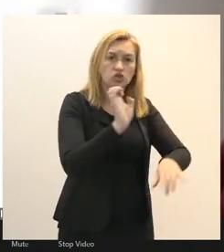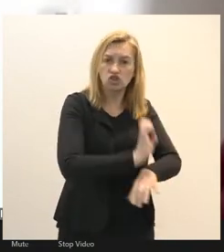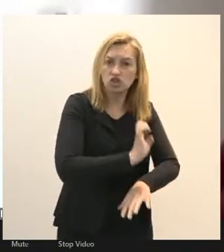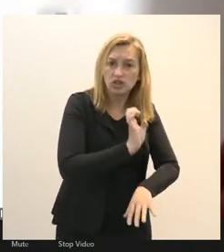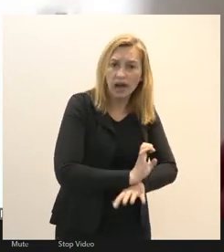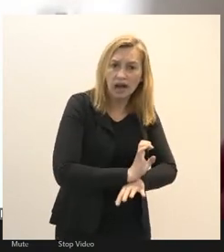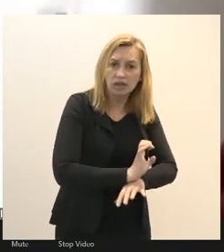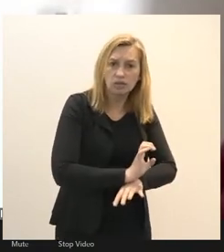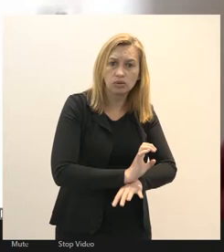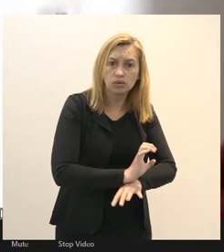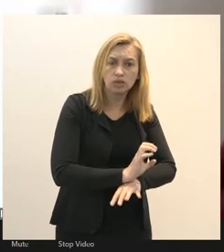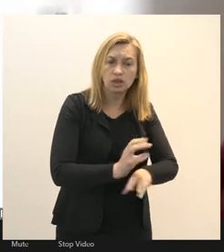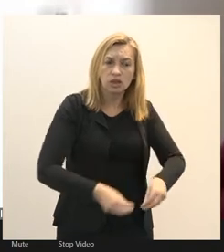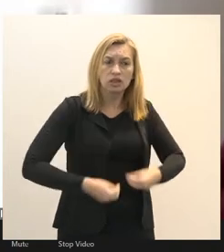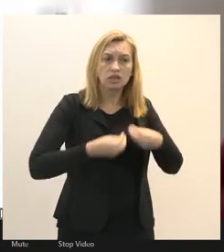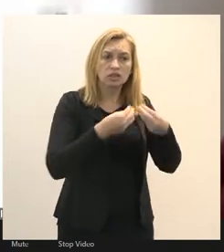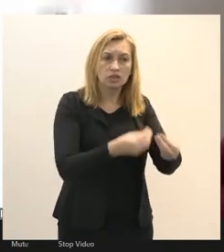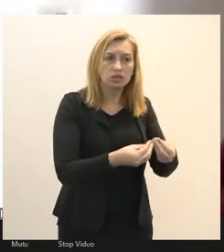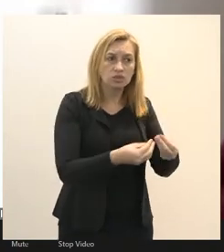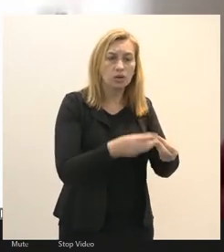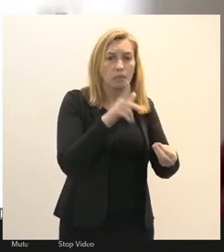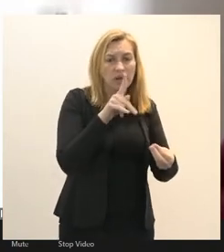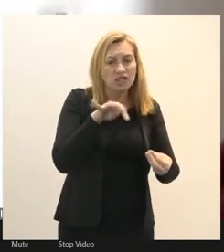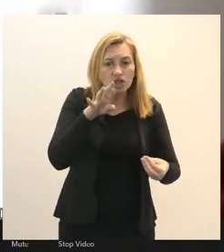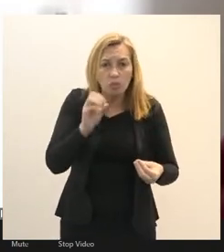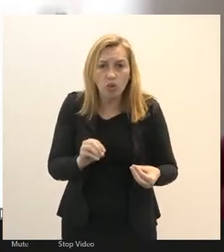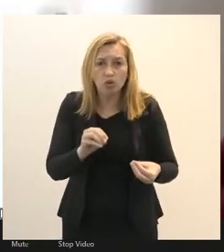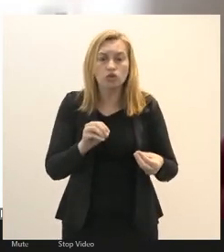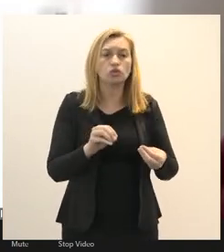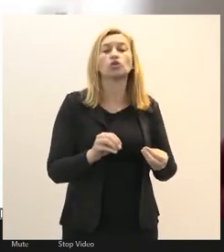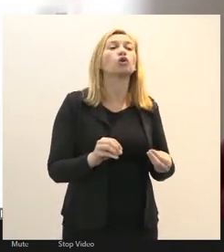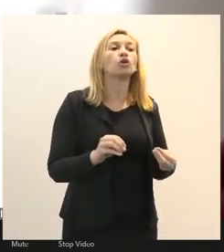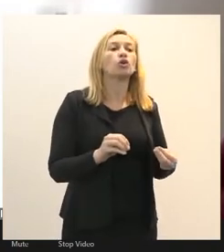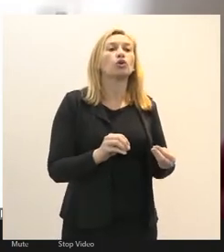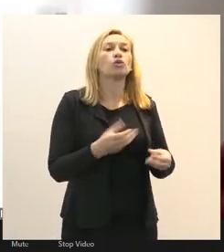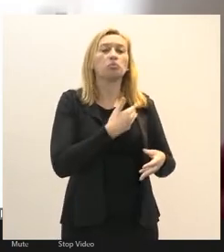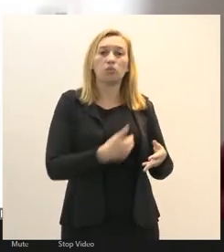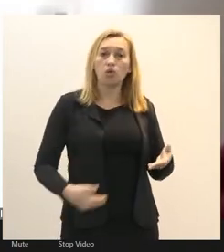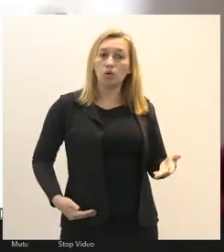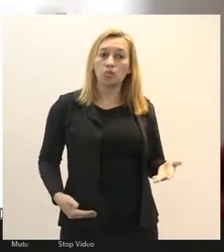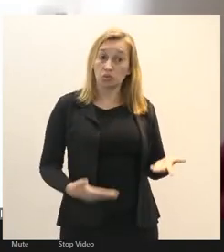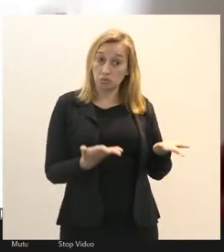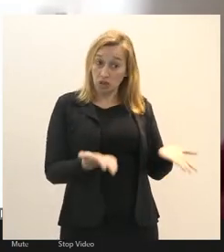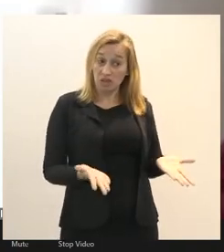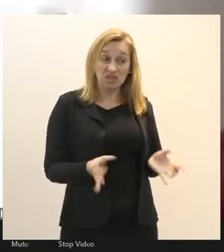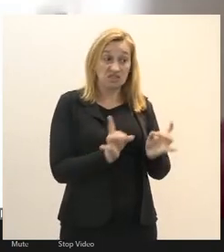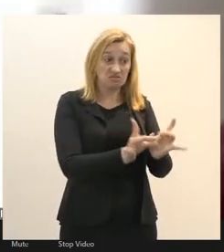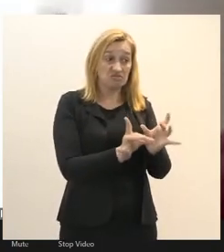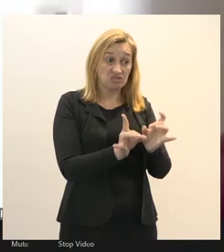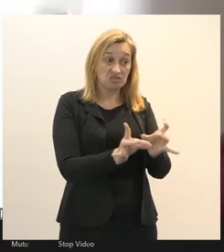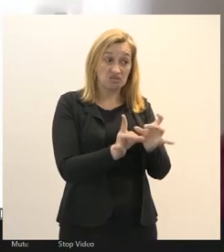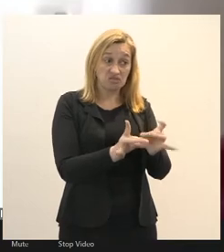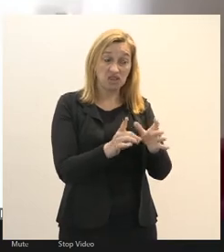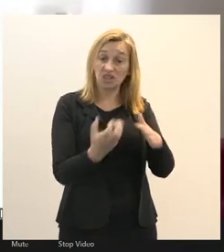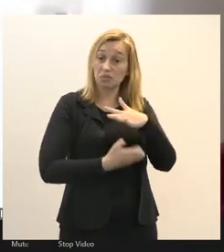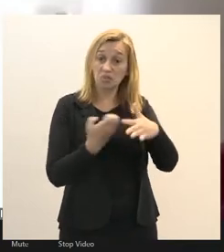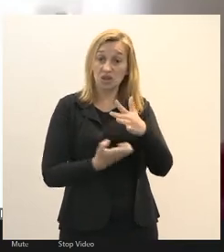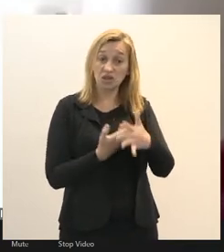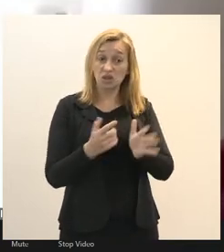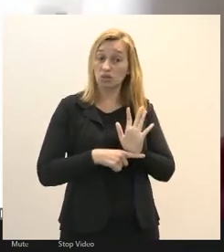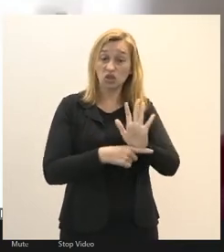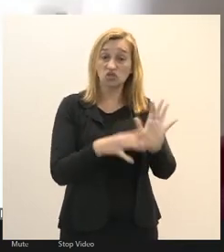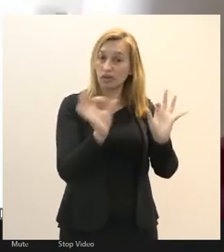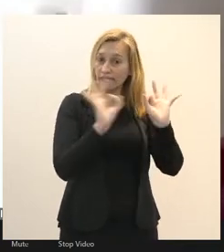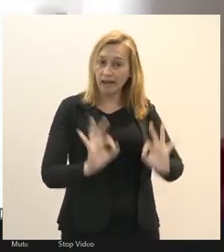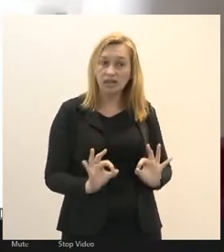entrega do patrimônio público essa série de privatizações que não atendem nada para esse público o ponto que eu queria abordar